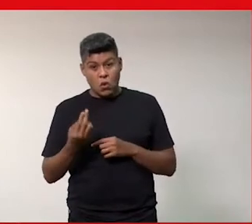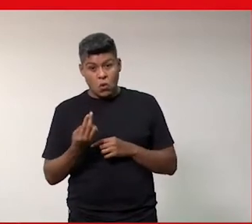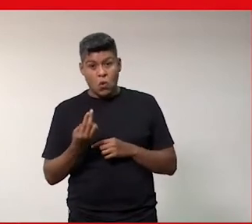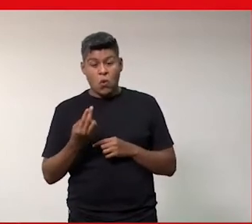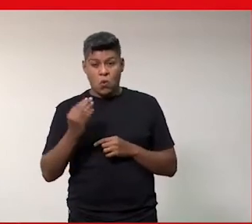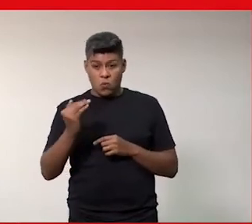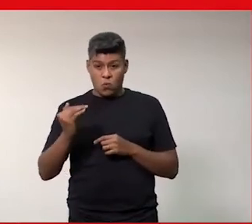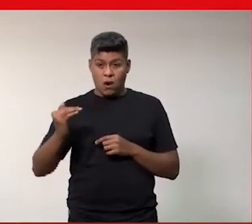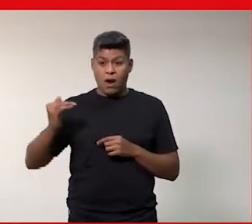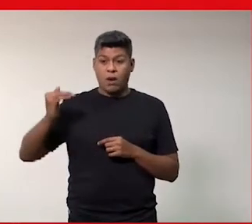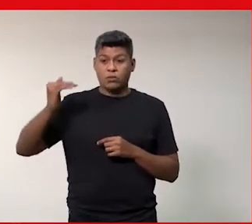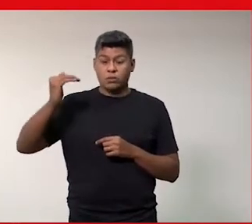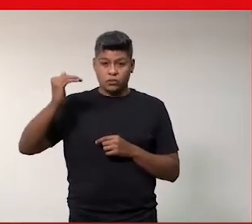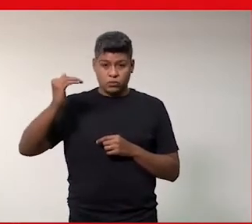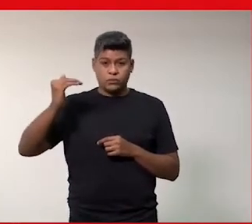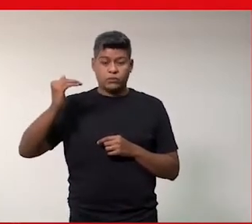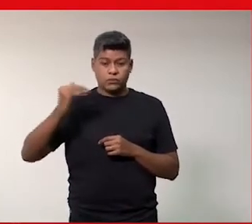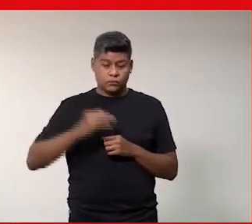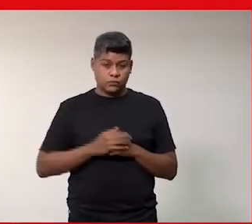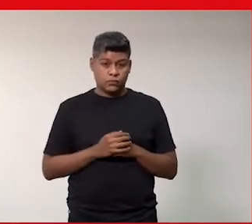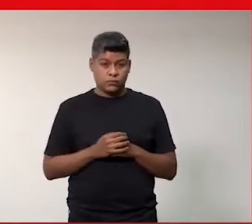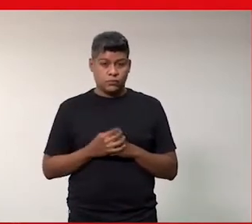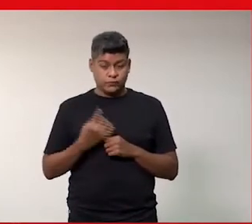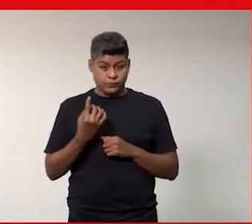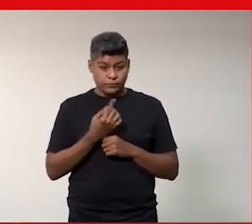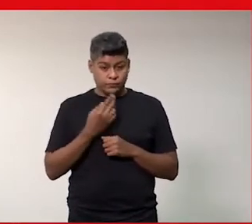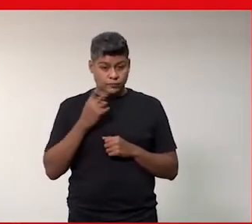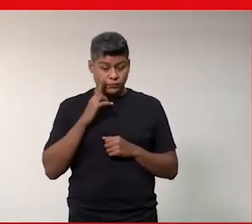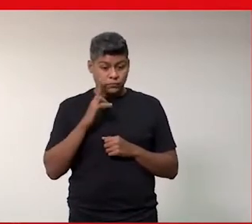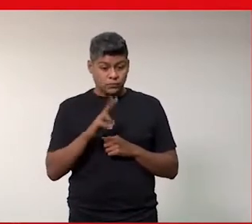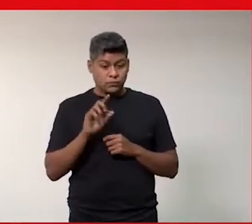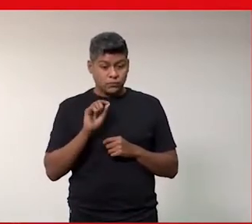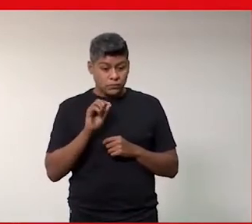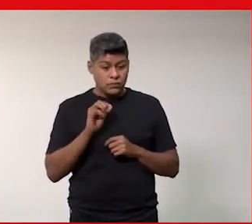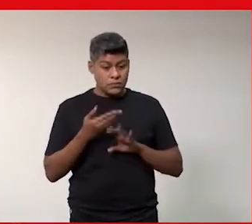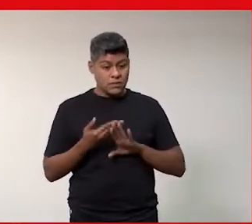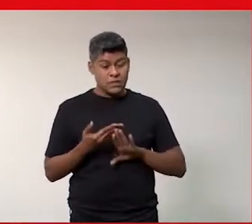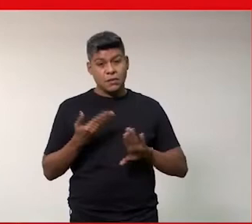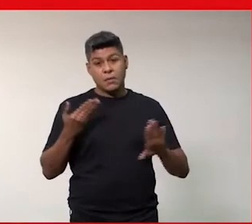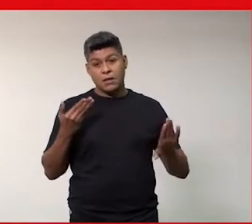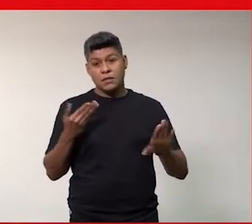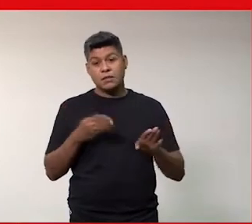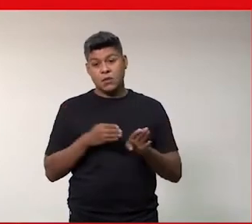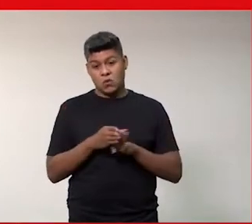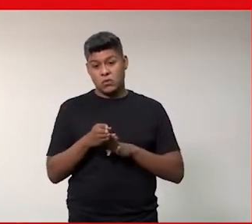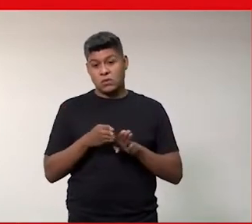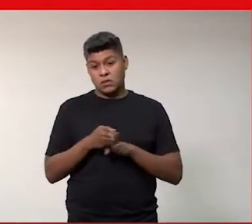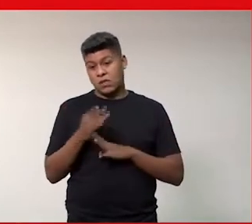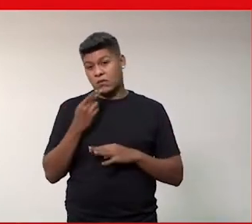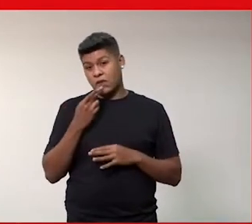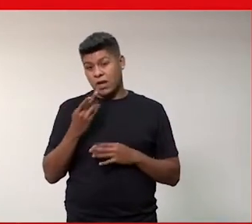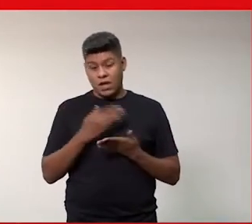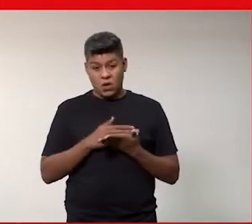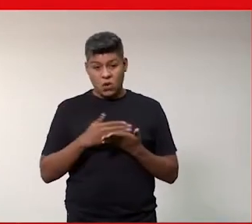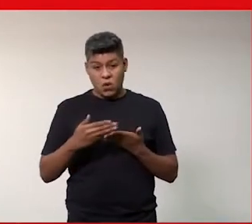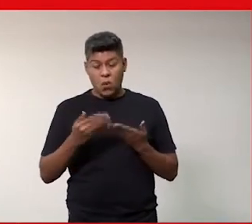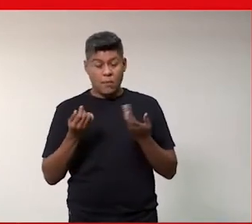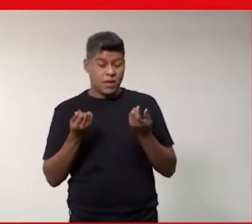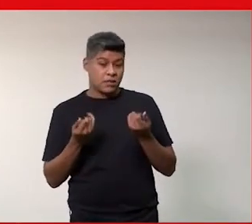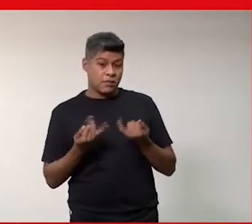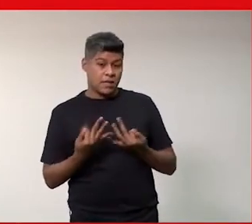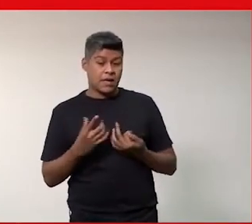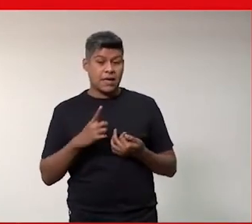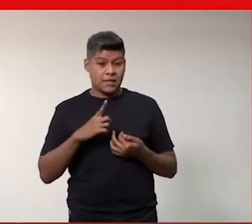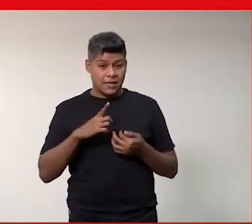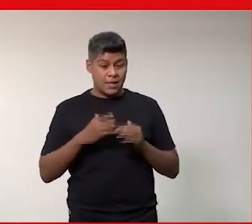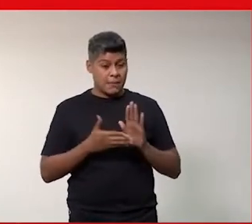mais altos, mais você vê a segregação horizontal, que é um dos conceitos que eu tinha colocado. Então, começa-se a dizer que existem